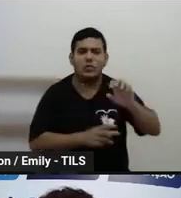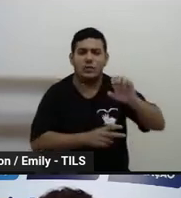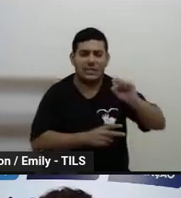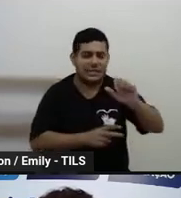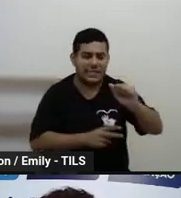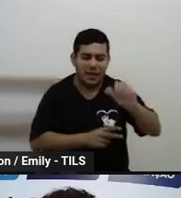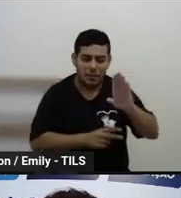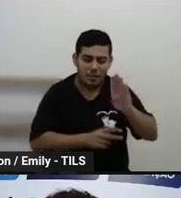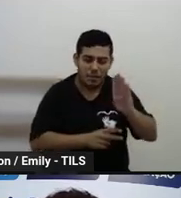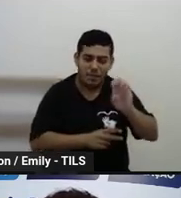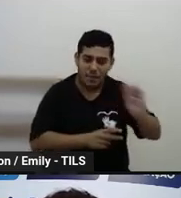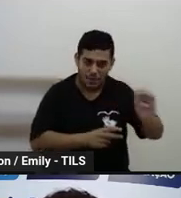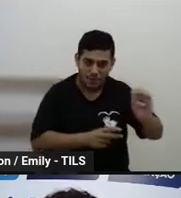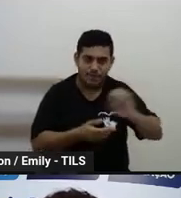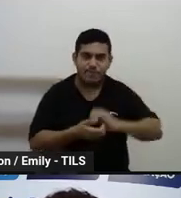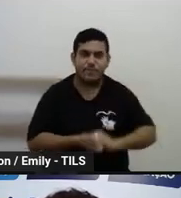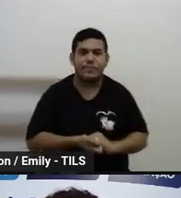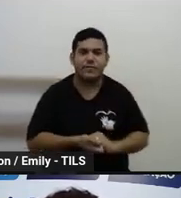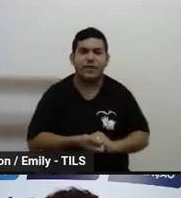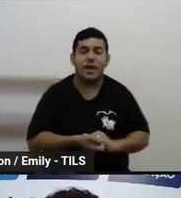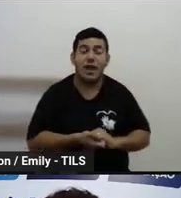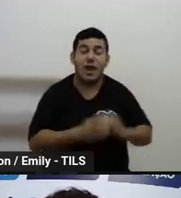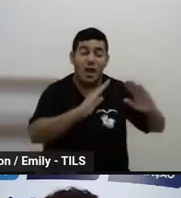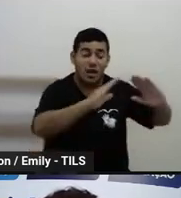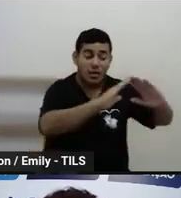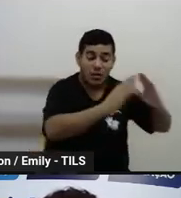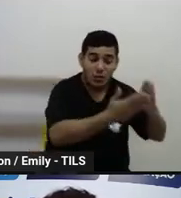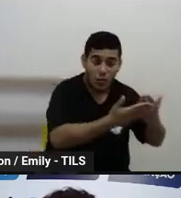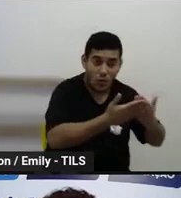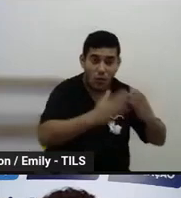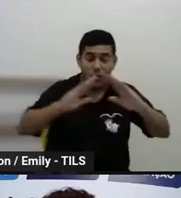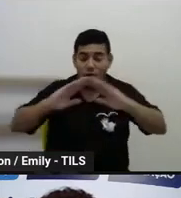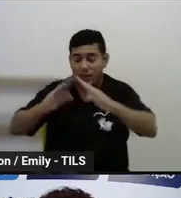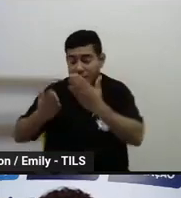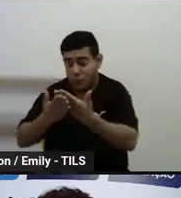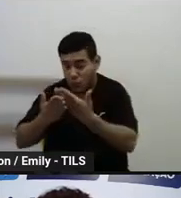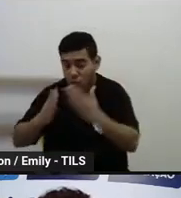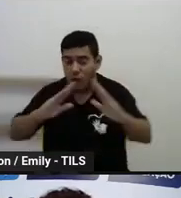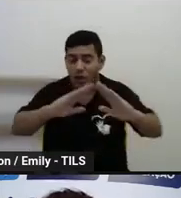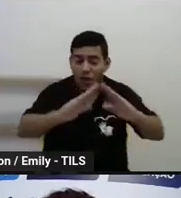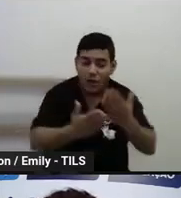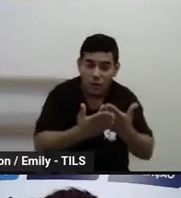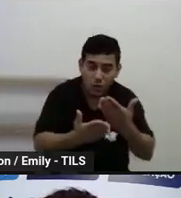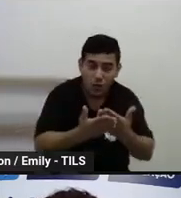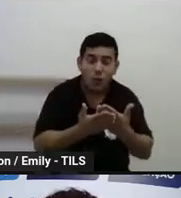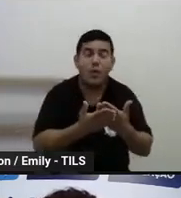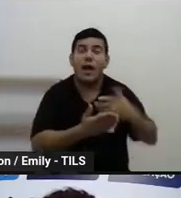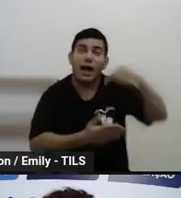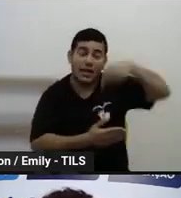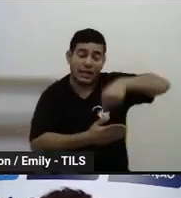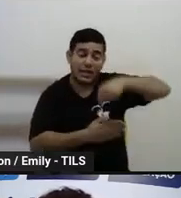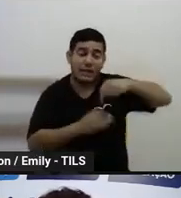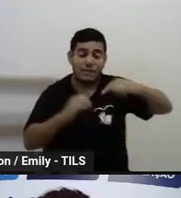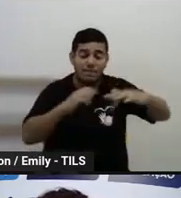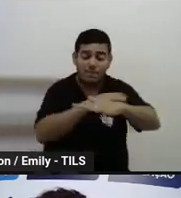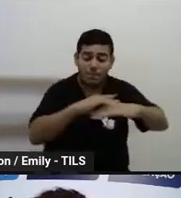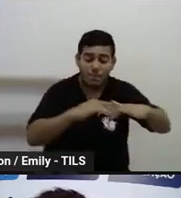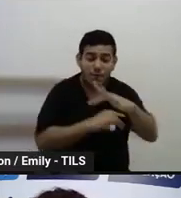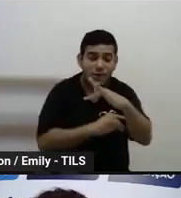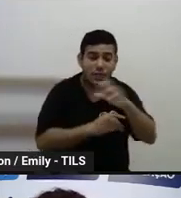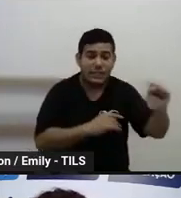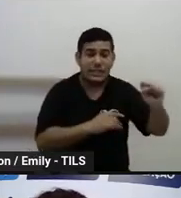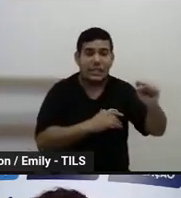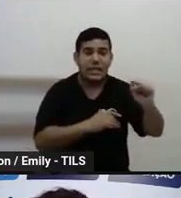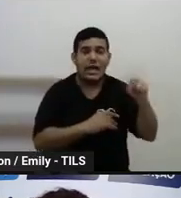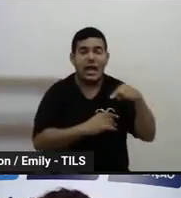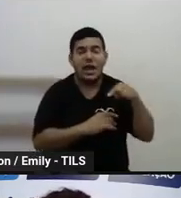algumas escolas daqui do município de Feira de Santana, ano passado, receberam aplicadores